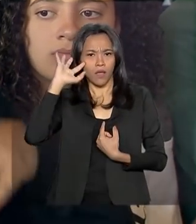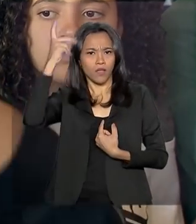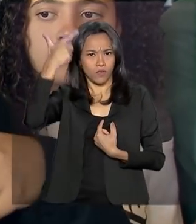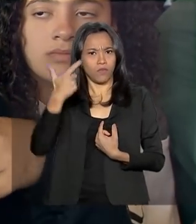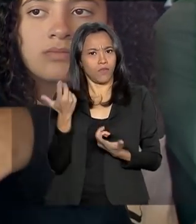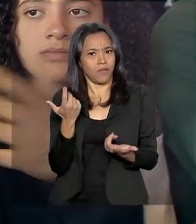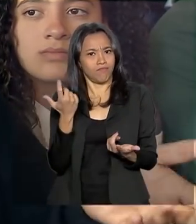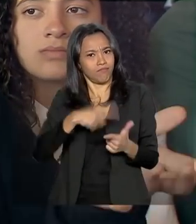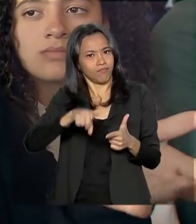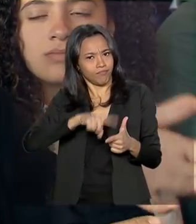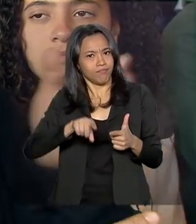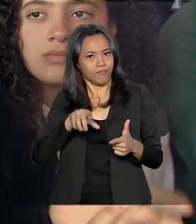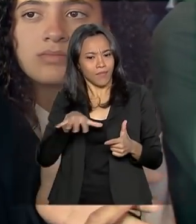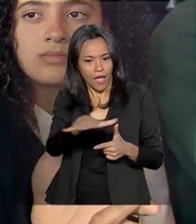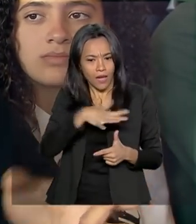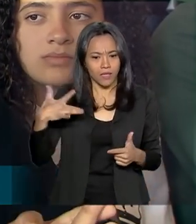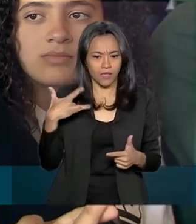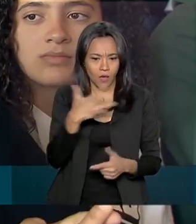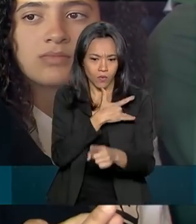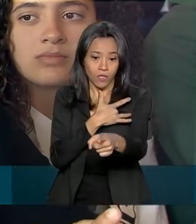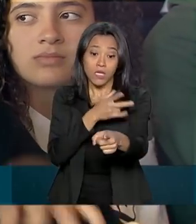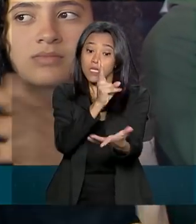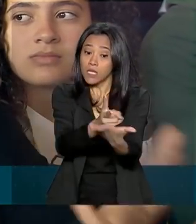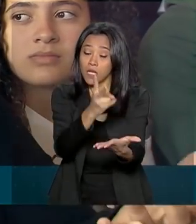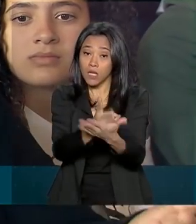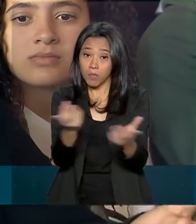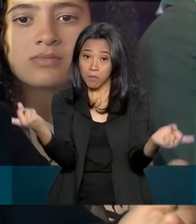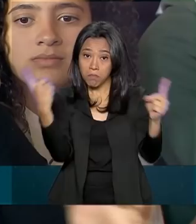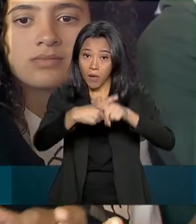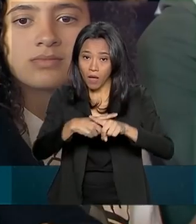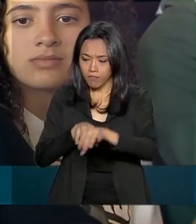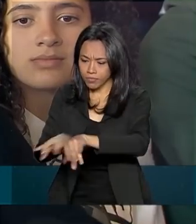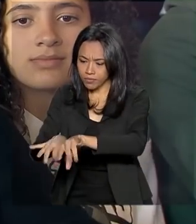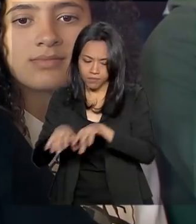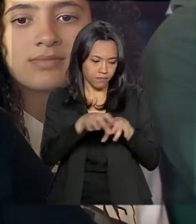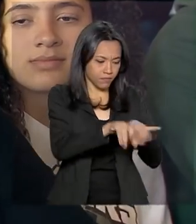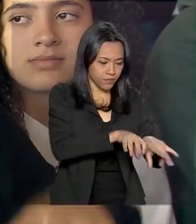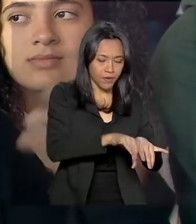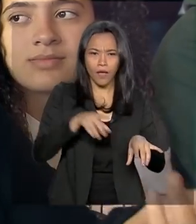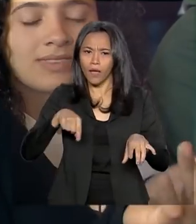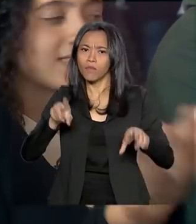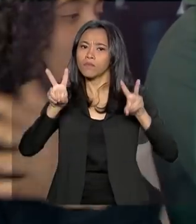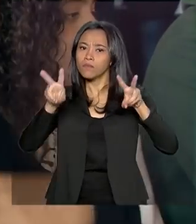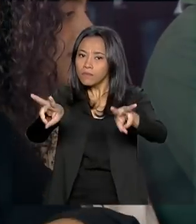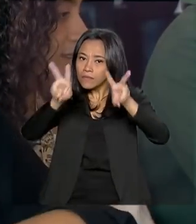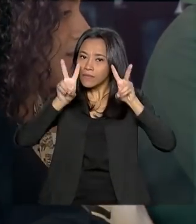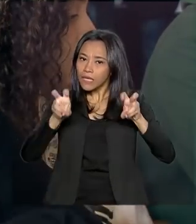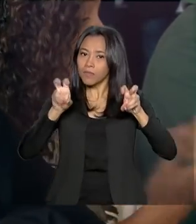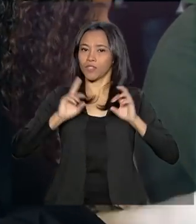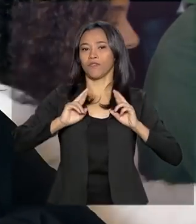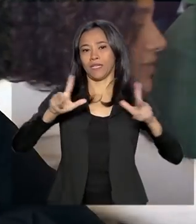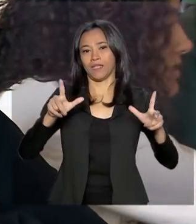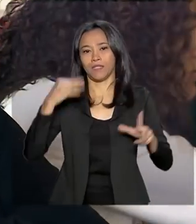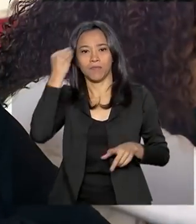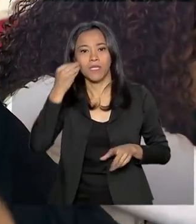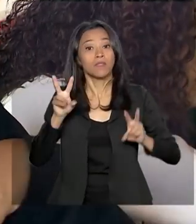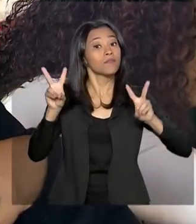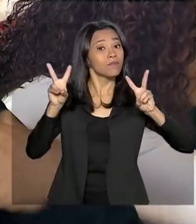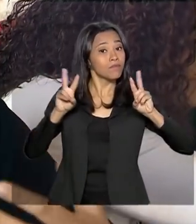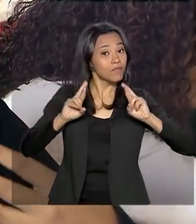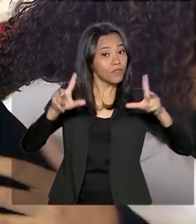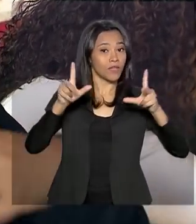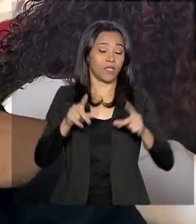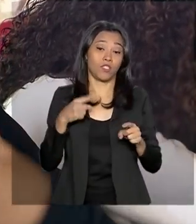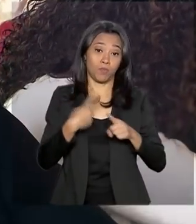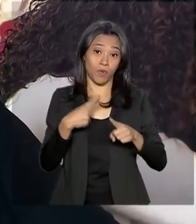saúde. Cada racatum que a gente participa é uma temática diferente, então é uma experiência diferente para a gente, porque